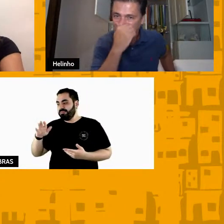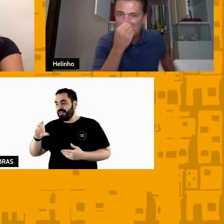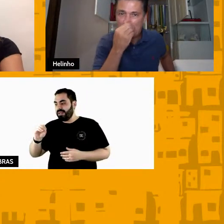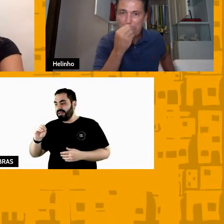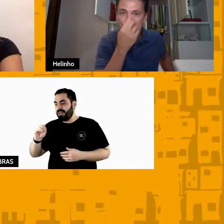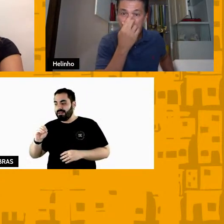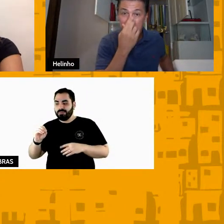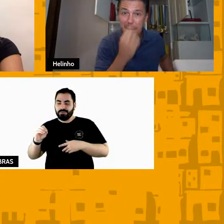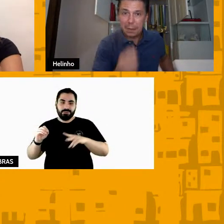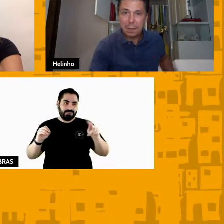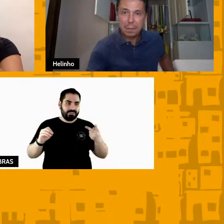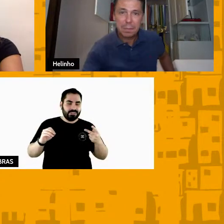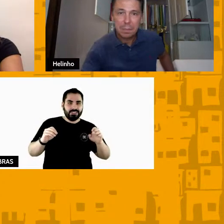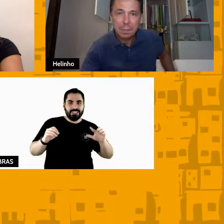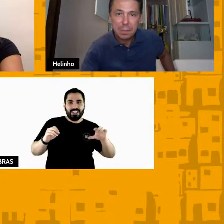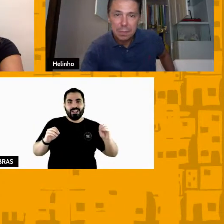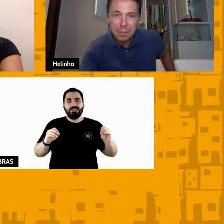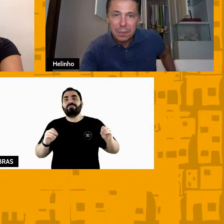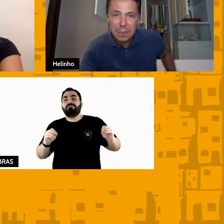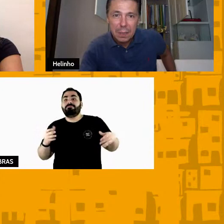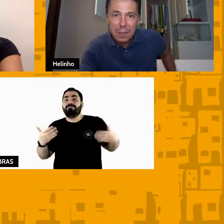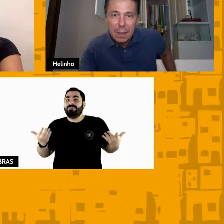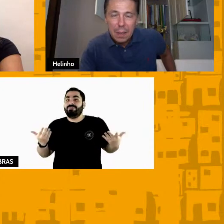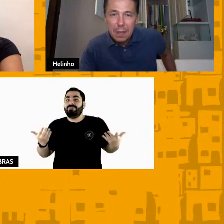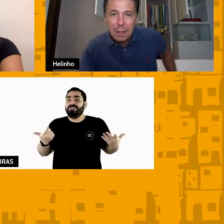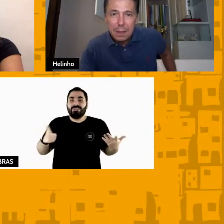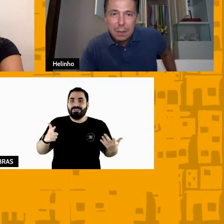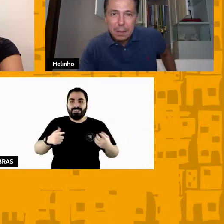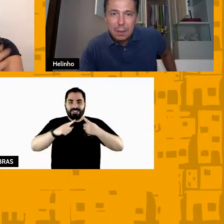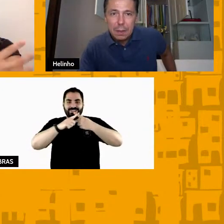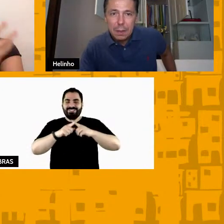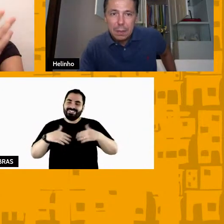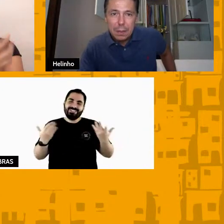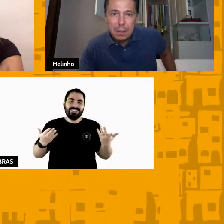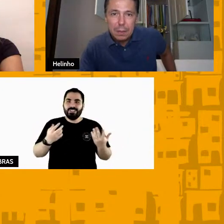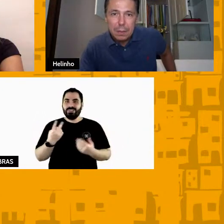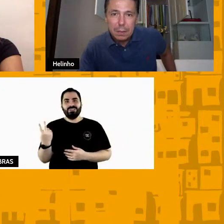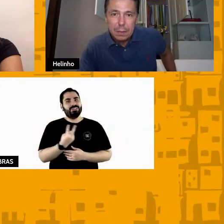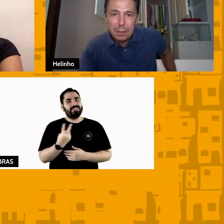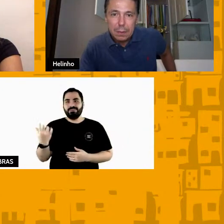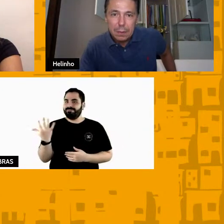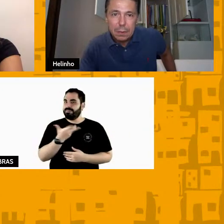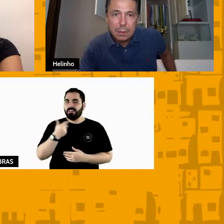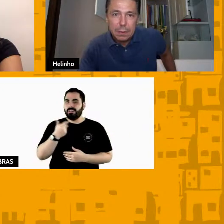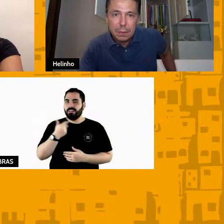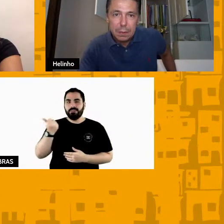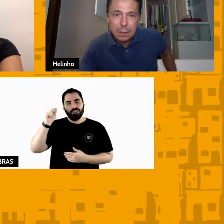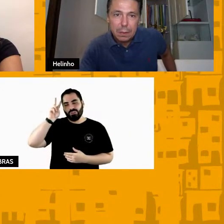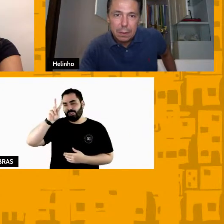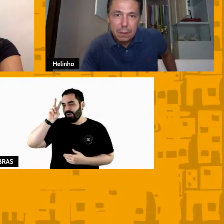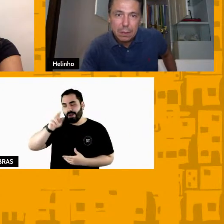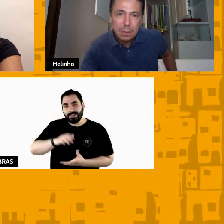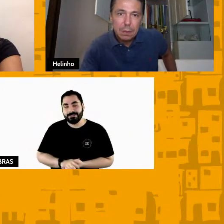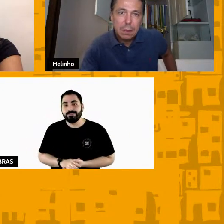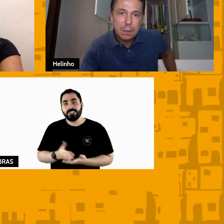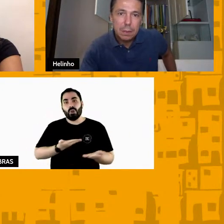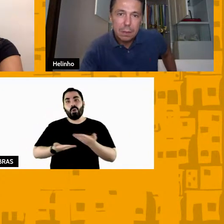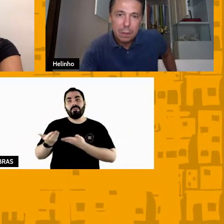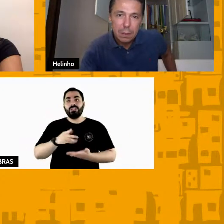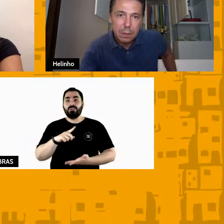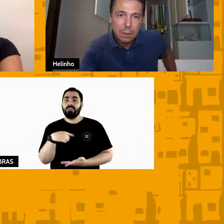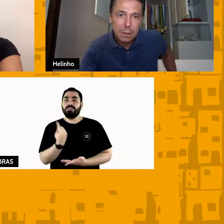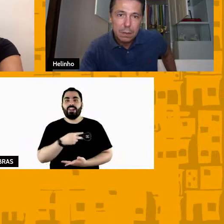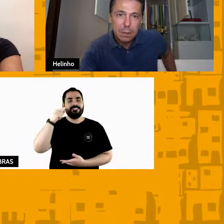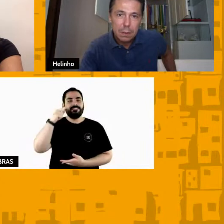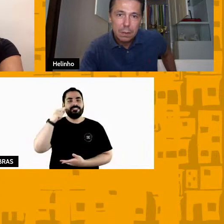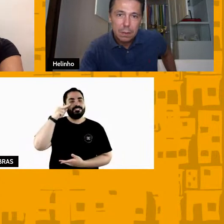mesmo porque aqui a gente vê o quanto que bonito que história bacana que eles estão compartilhando com a gente que visão de